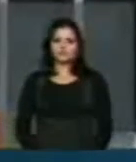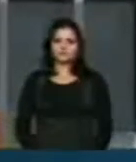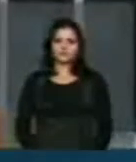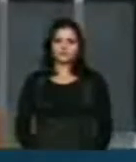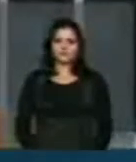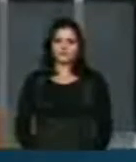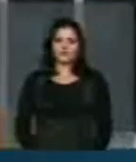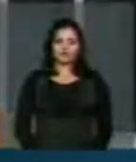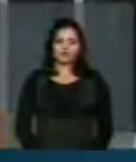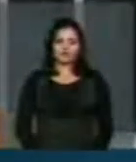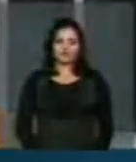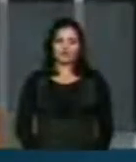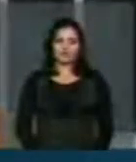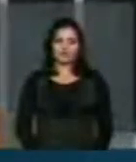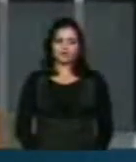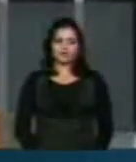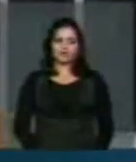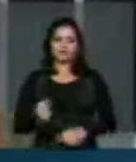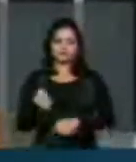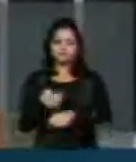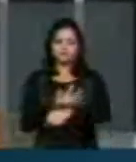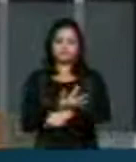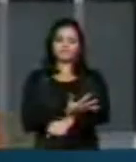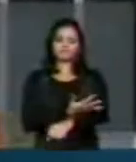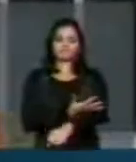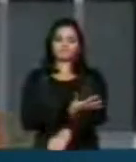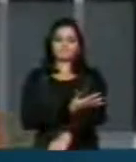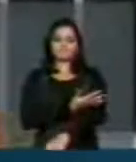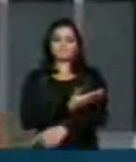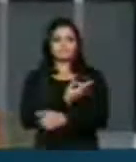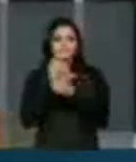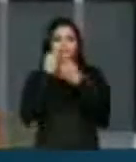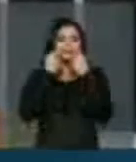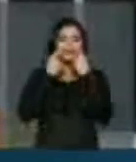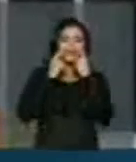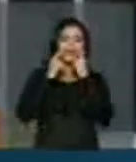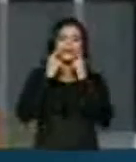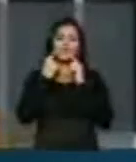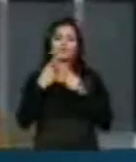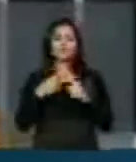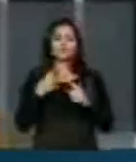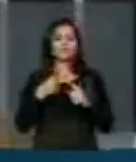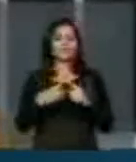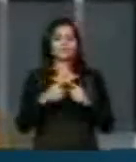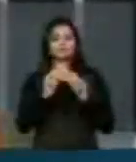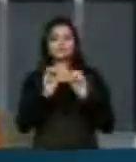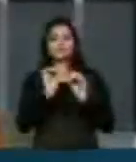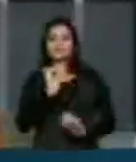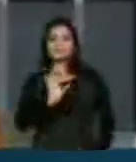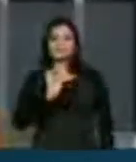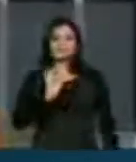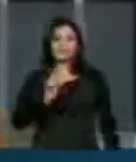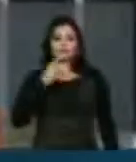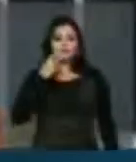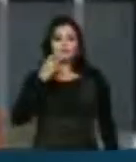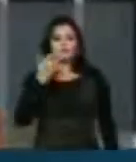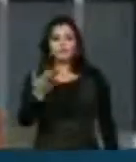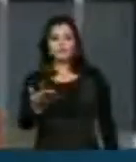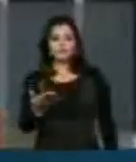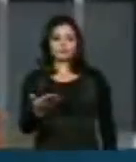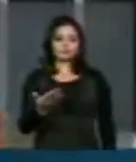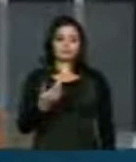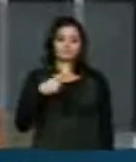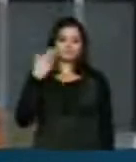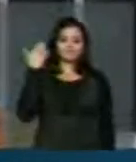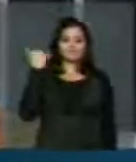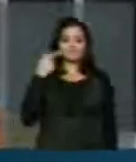Eu me emociono porque só pude falar com ele recentemente, não pude vê-lo,